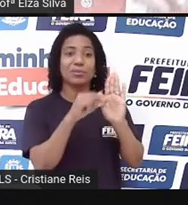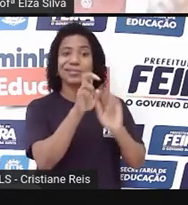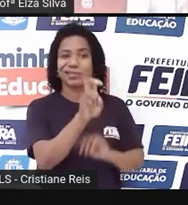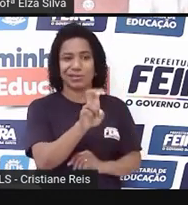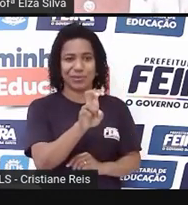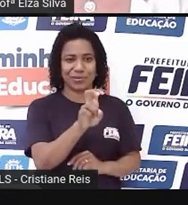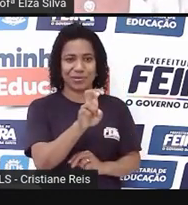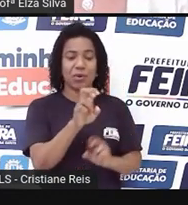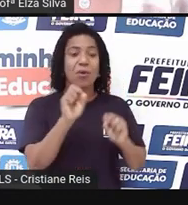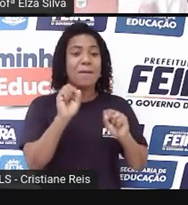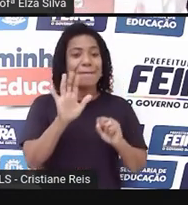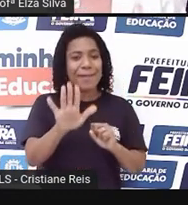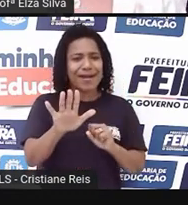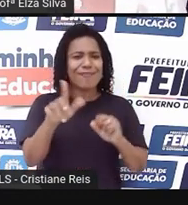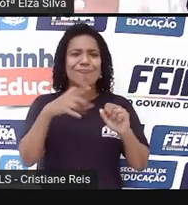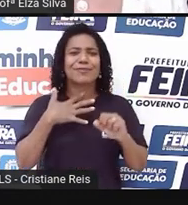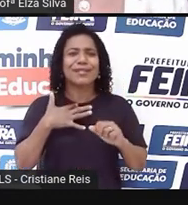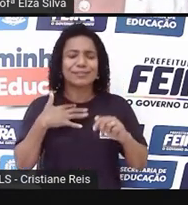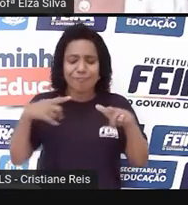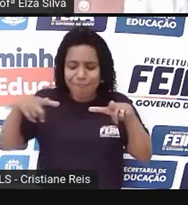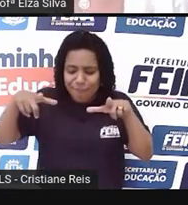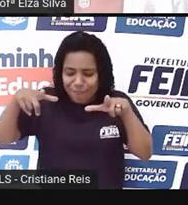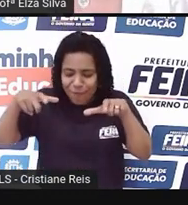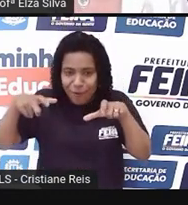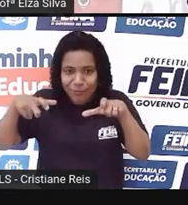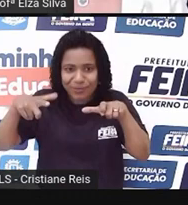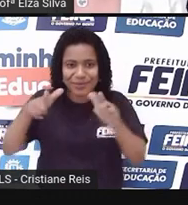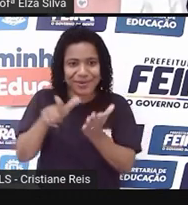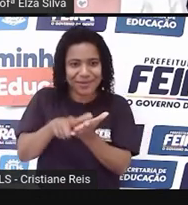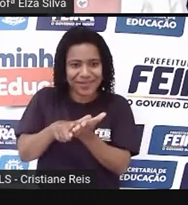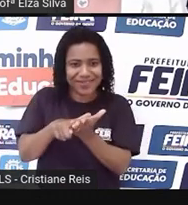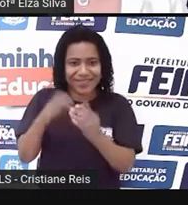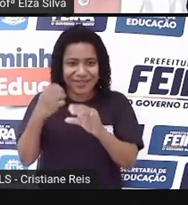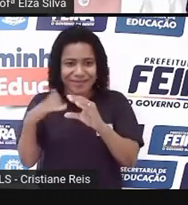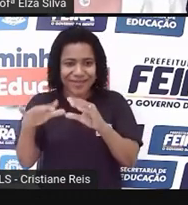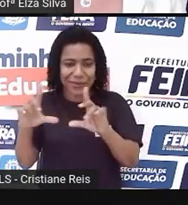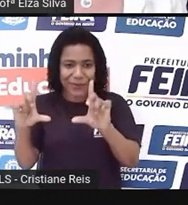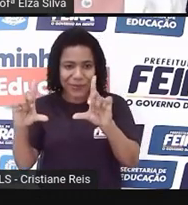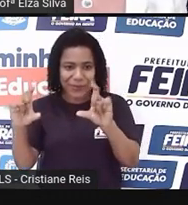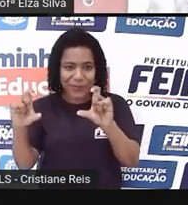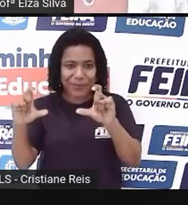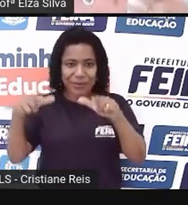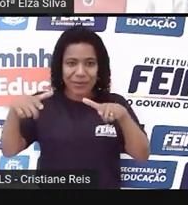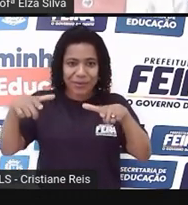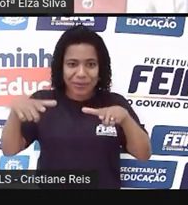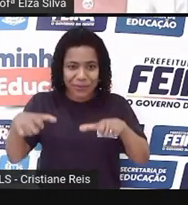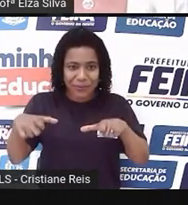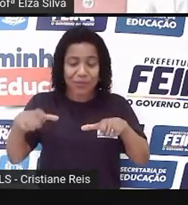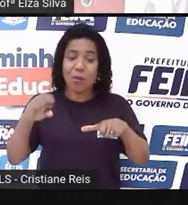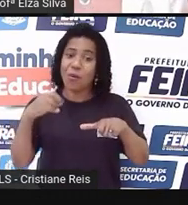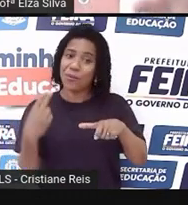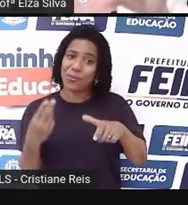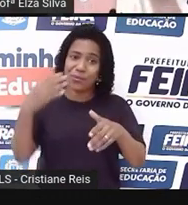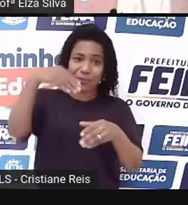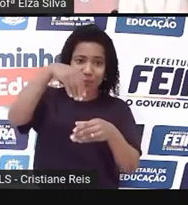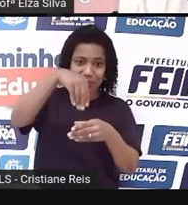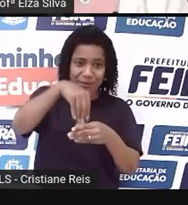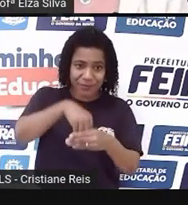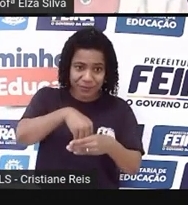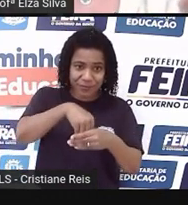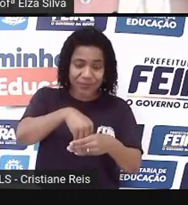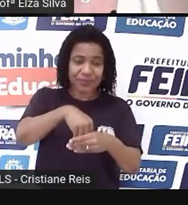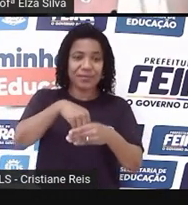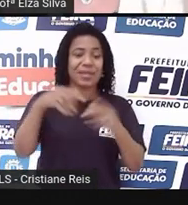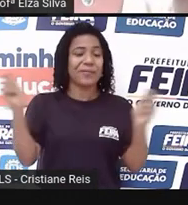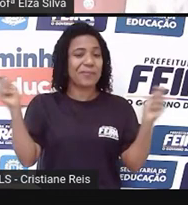quiser fazer uma foto de um e-mail que você produziu. Ou de uma carta. Ou até de um envelope. Você pode produzir um